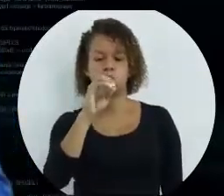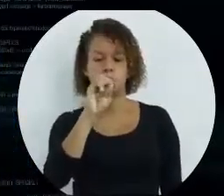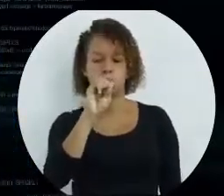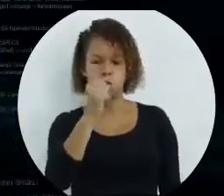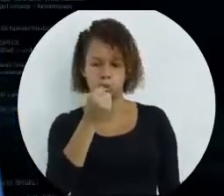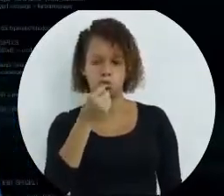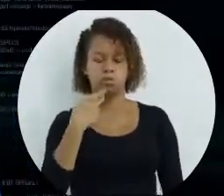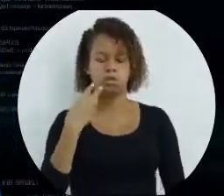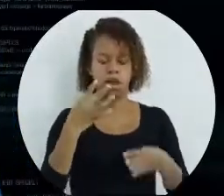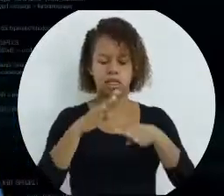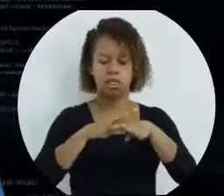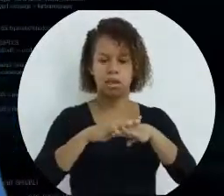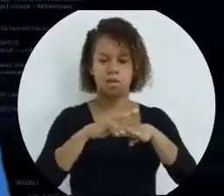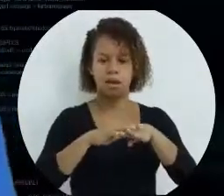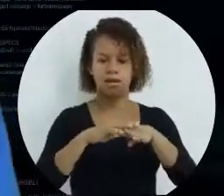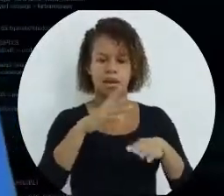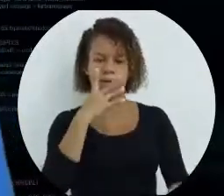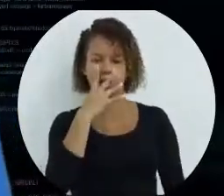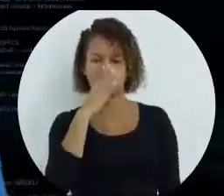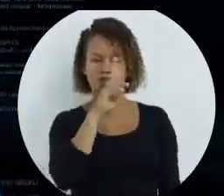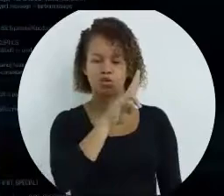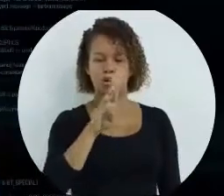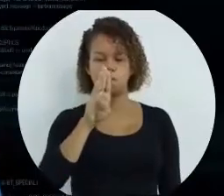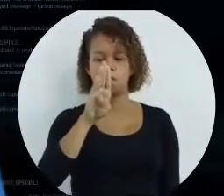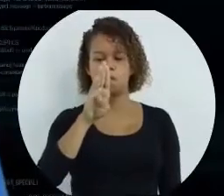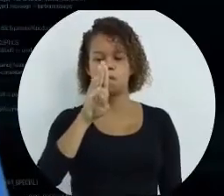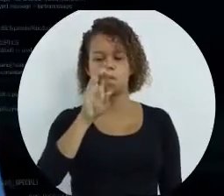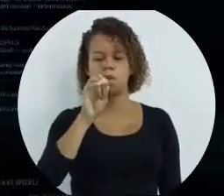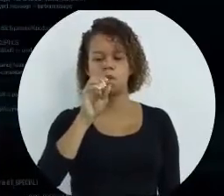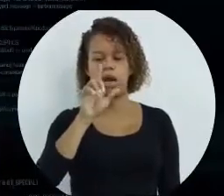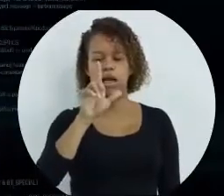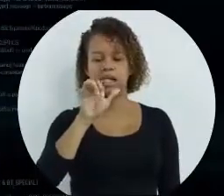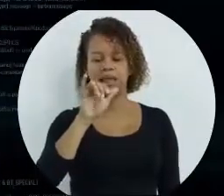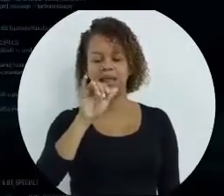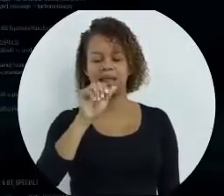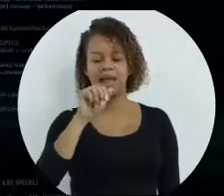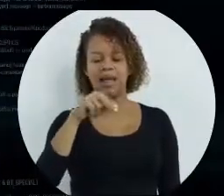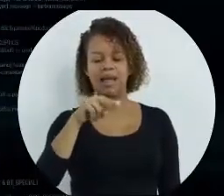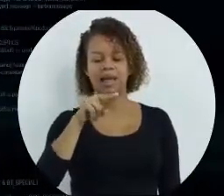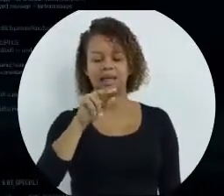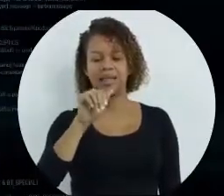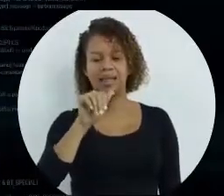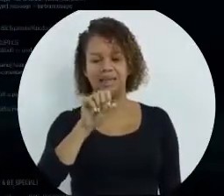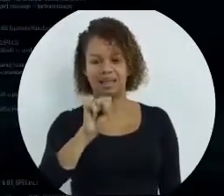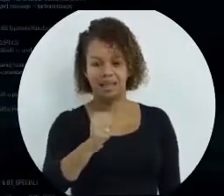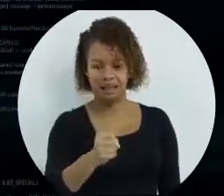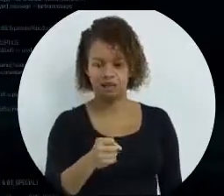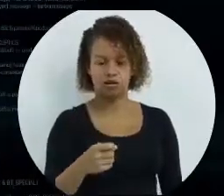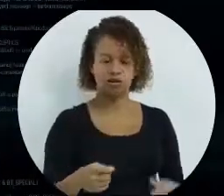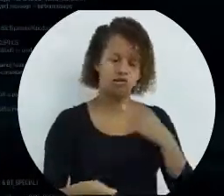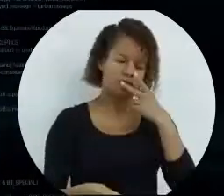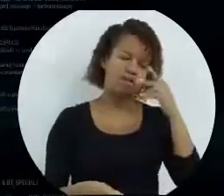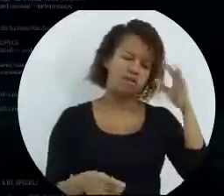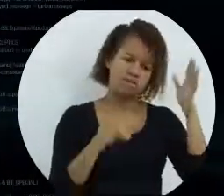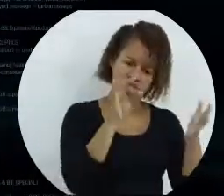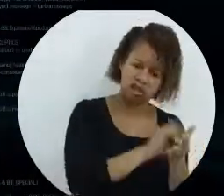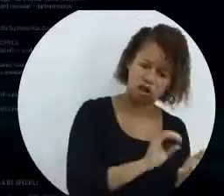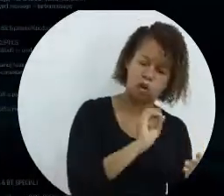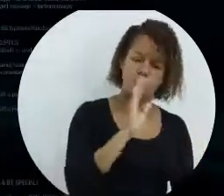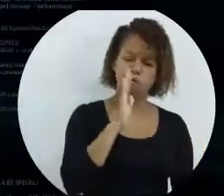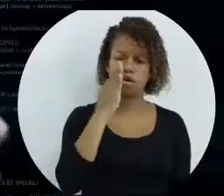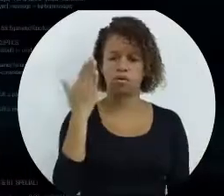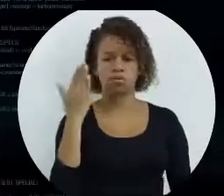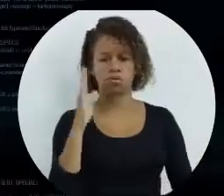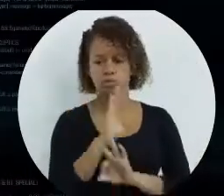uma matemática chamada matemática boleana. O bom dessa matemática é que ela só tem dois valores, verdadeiro ou falso, ligado ou